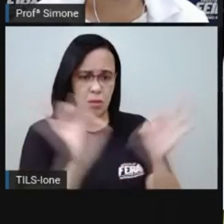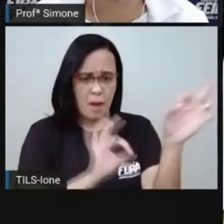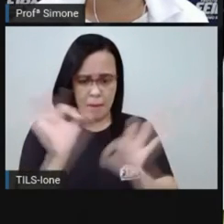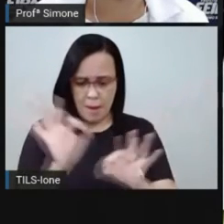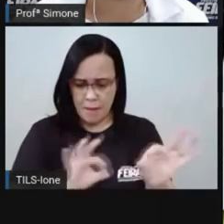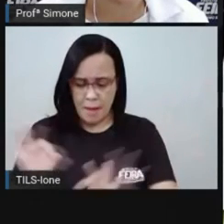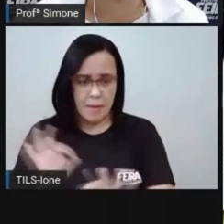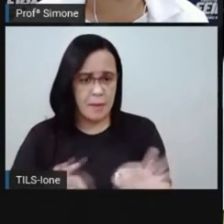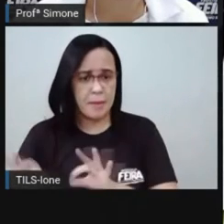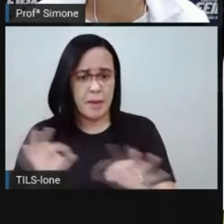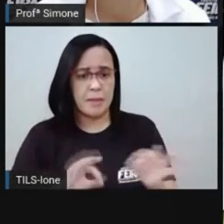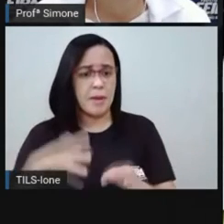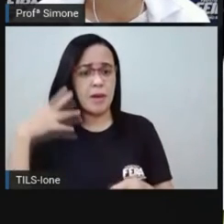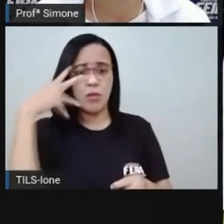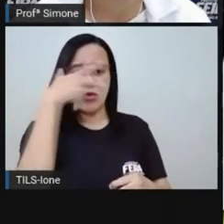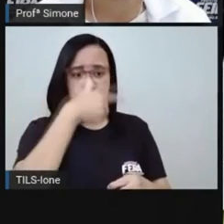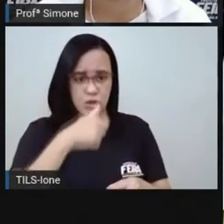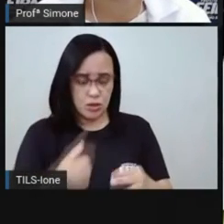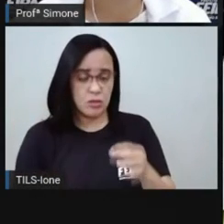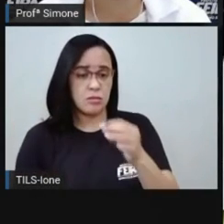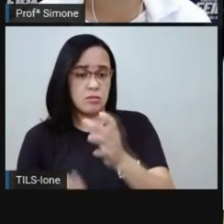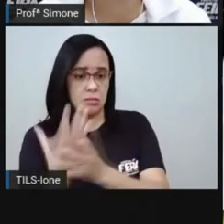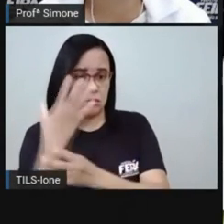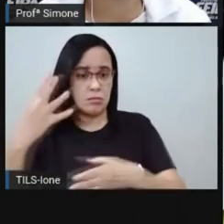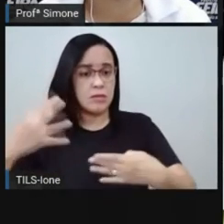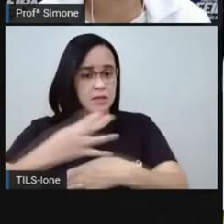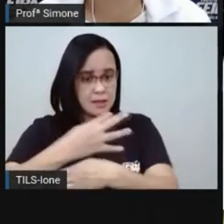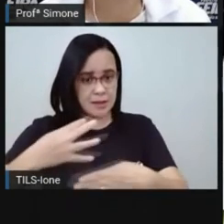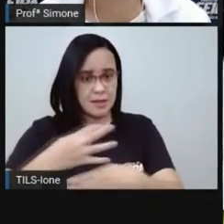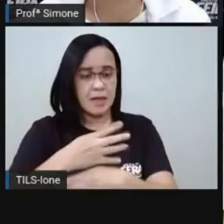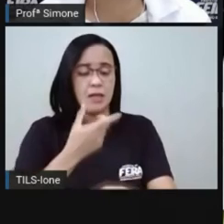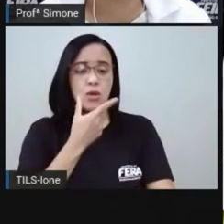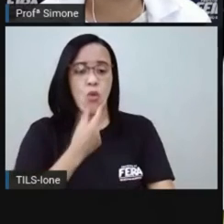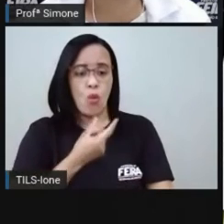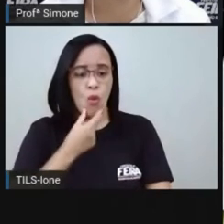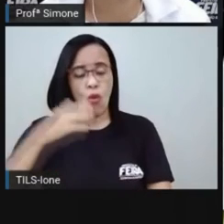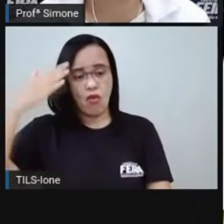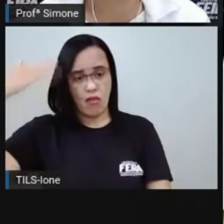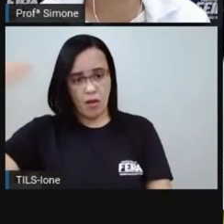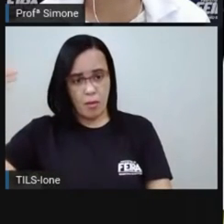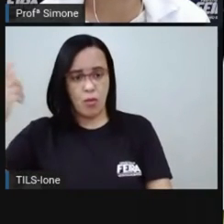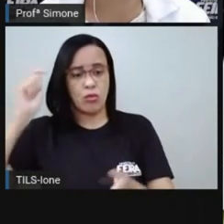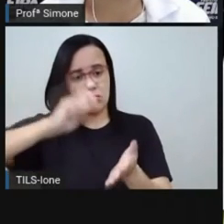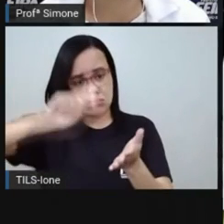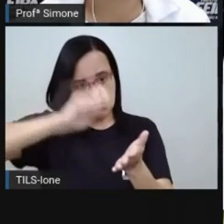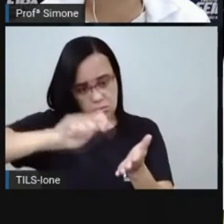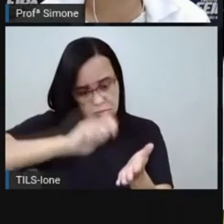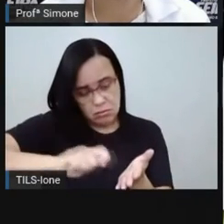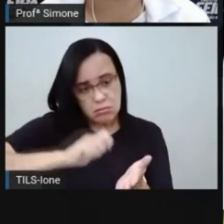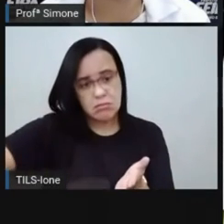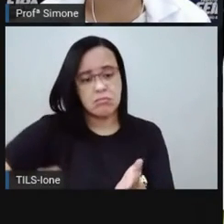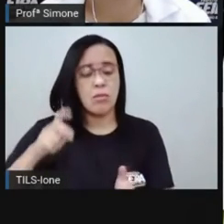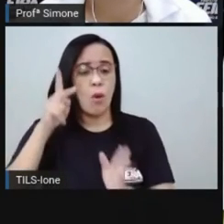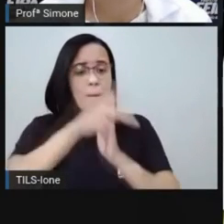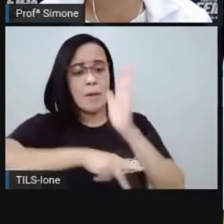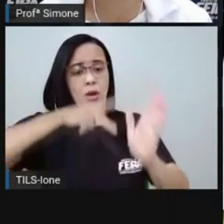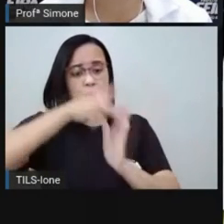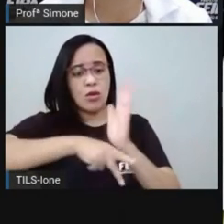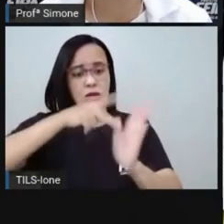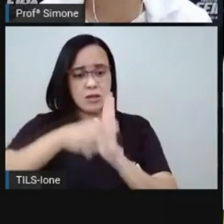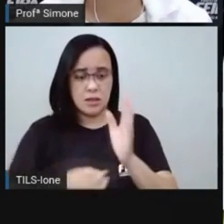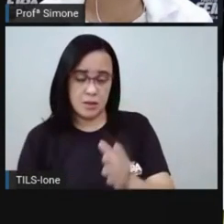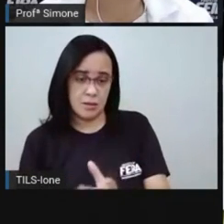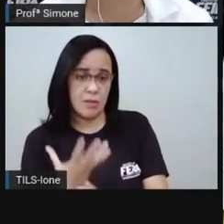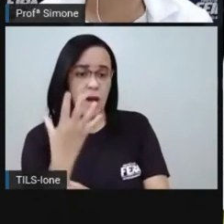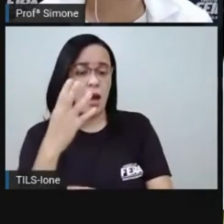foi o Oscar Niemeyer e ele assinou o projeto de construção dessa cidade considerada uma